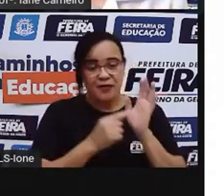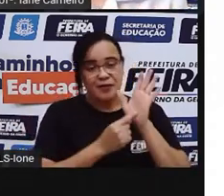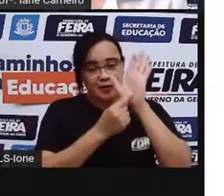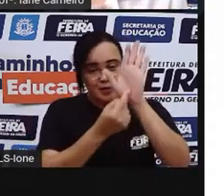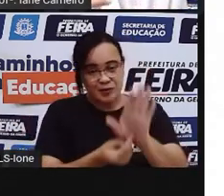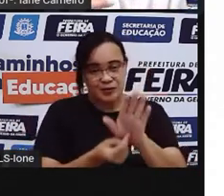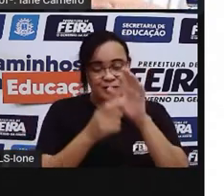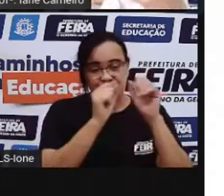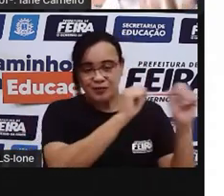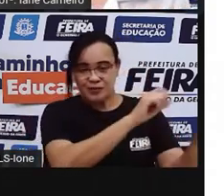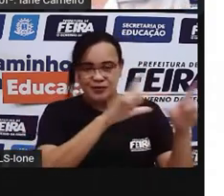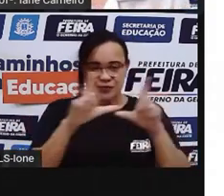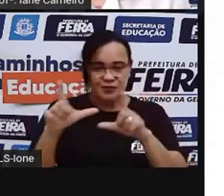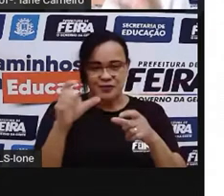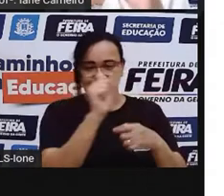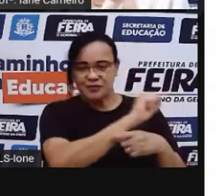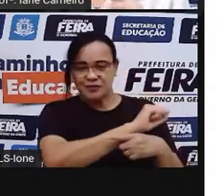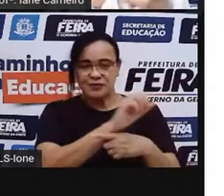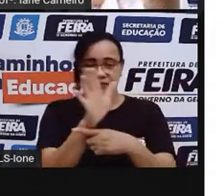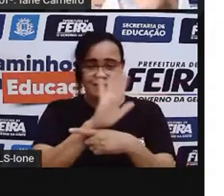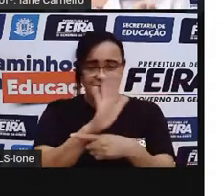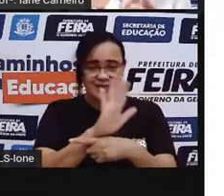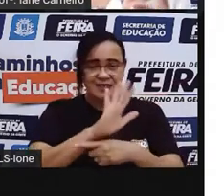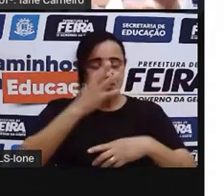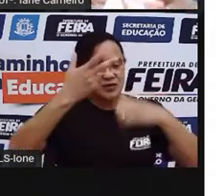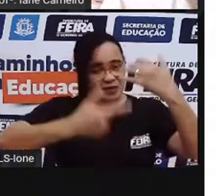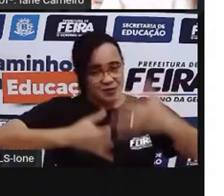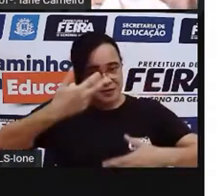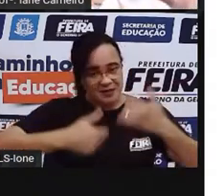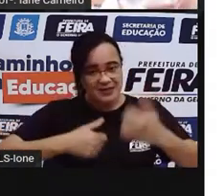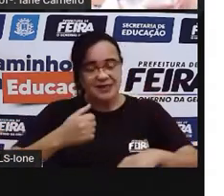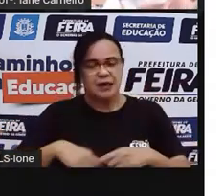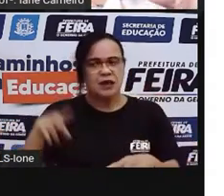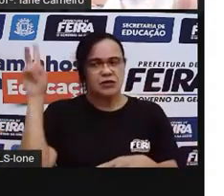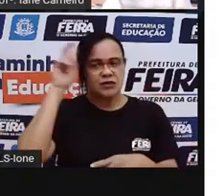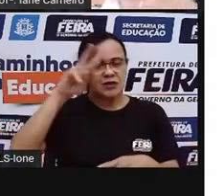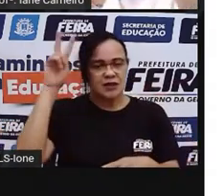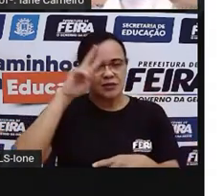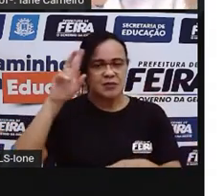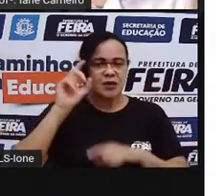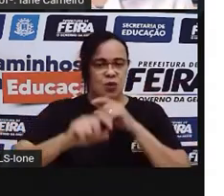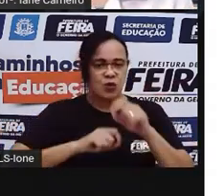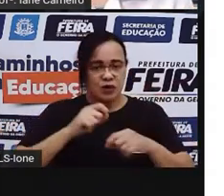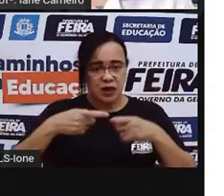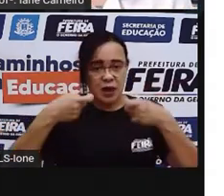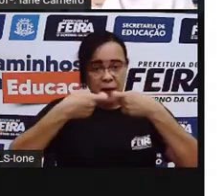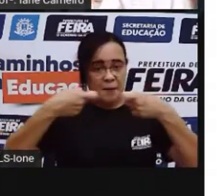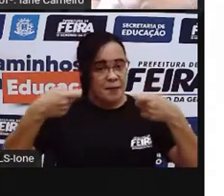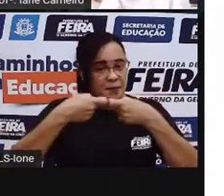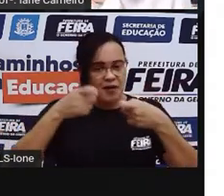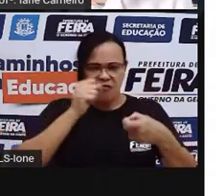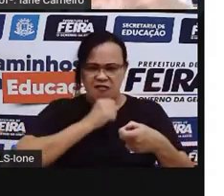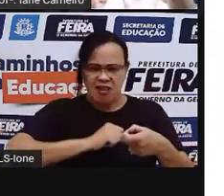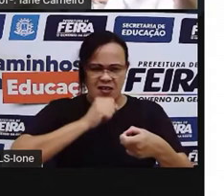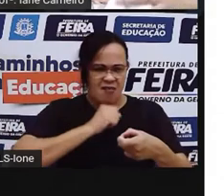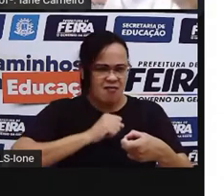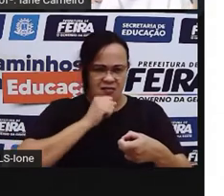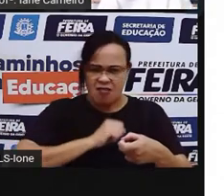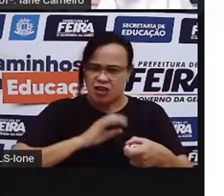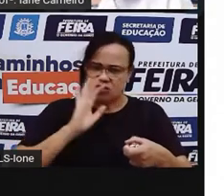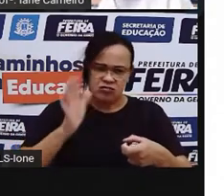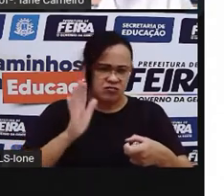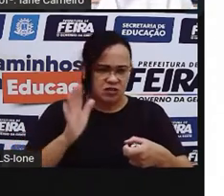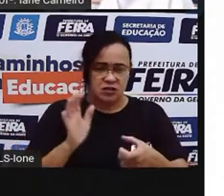direitinho a bola, né? Lembrando que a meia, que vocês vão precisar fazer aqui, é uma meia velha, né? Mas, se você